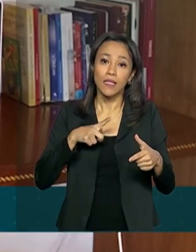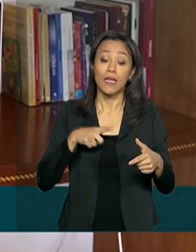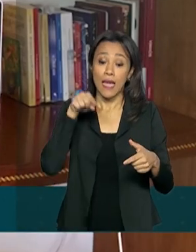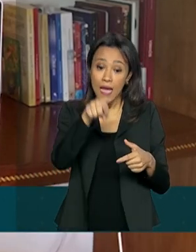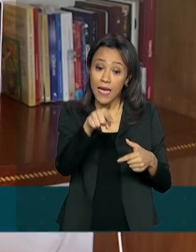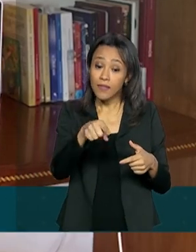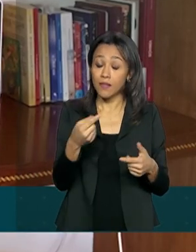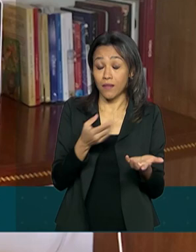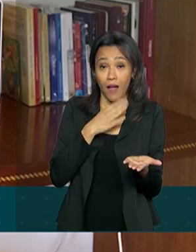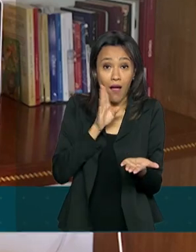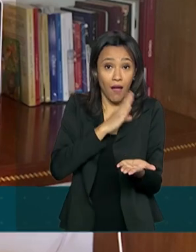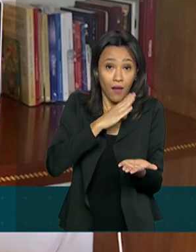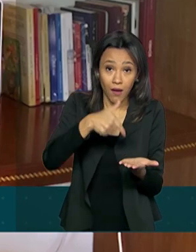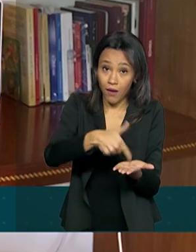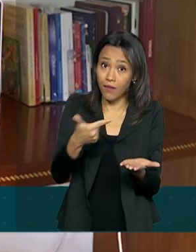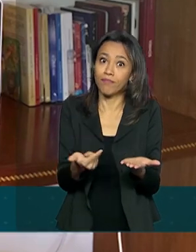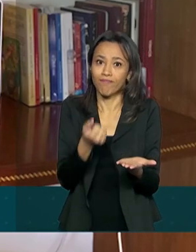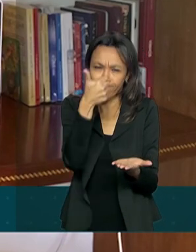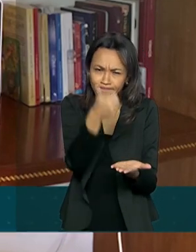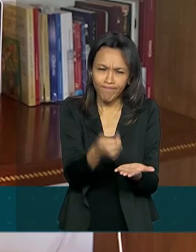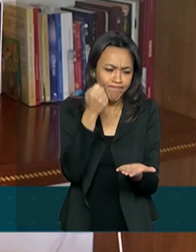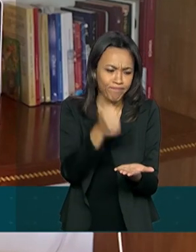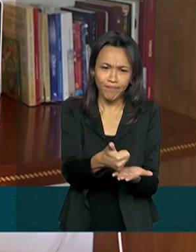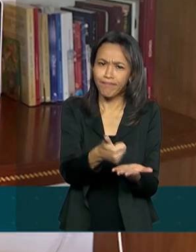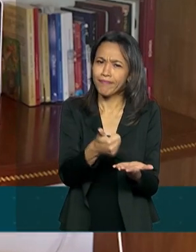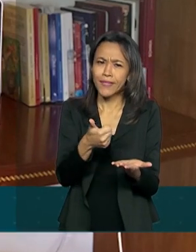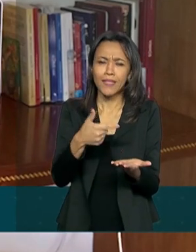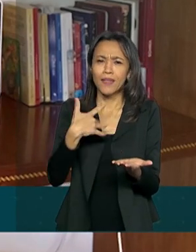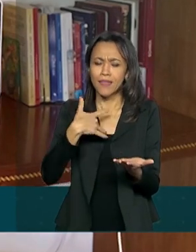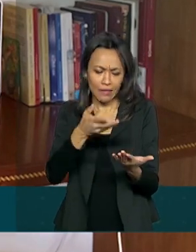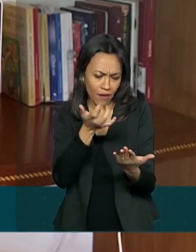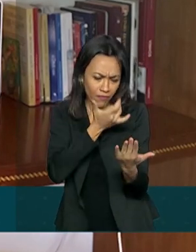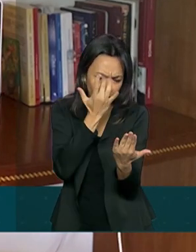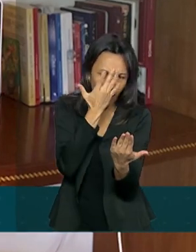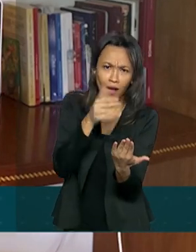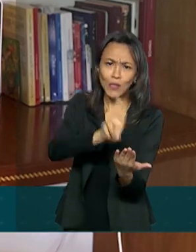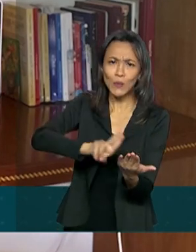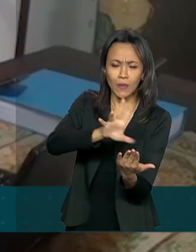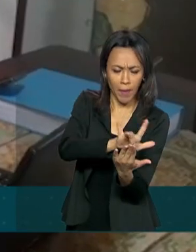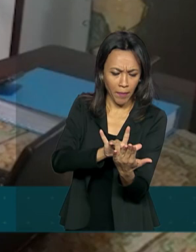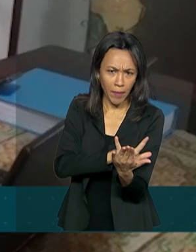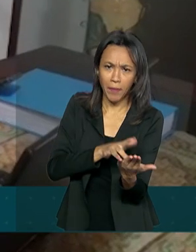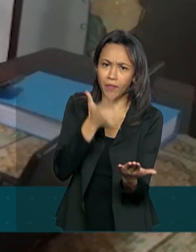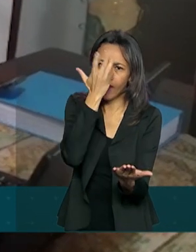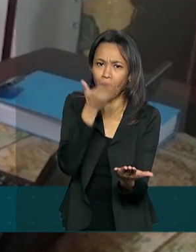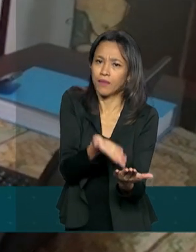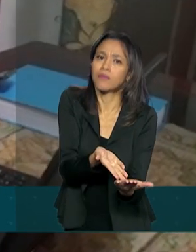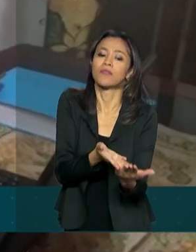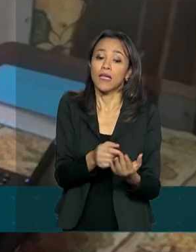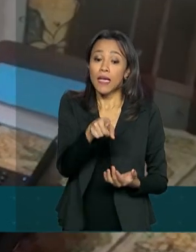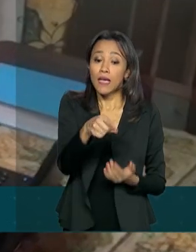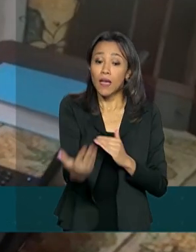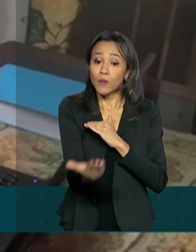está muito mais ágil, funcional e bem mais intuitiva para o usuário. O aplicativo